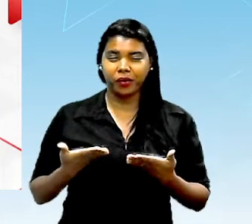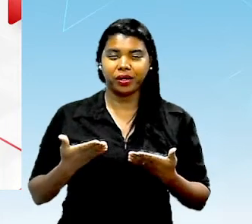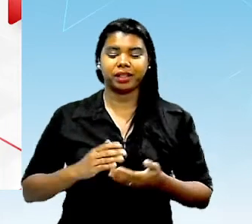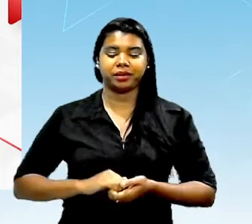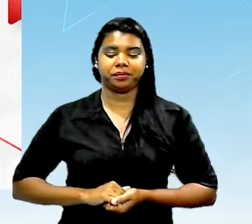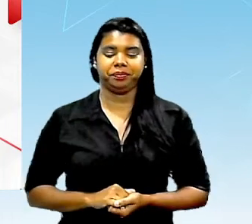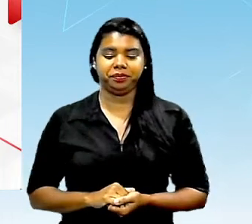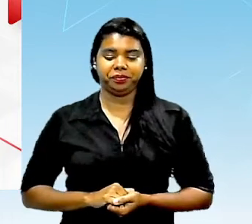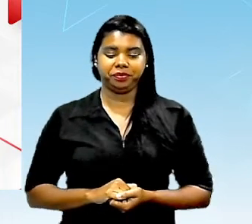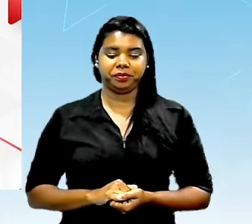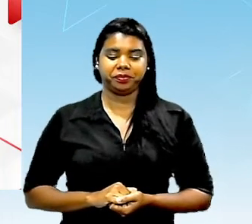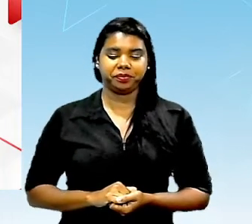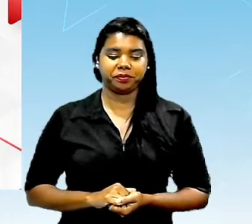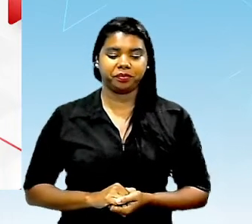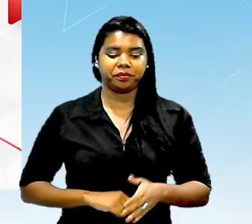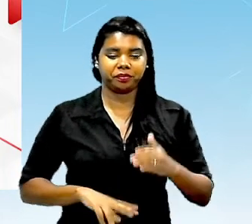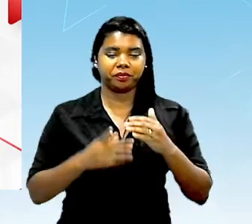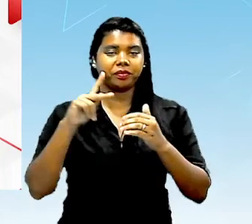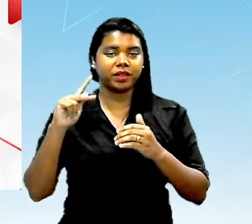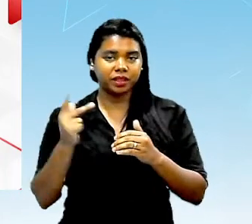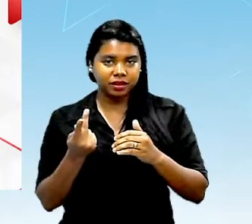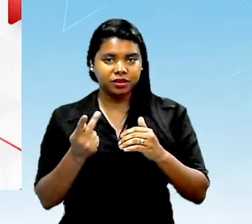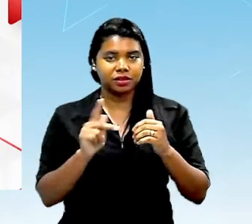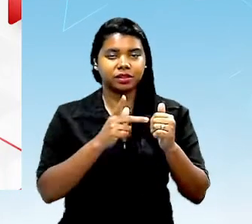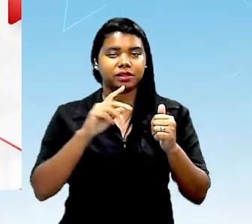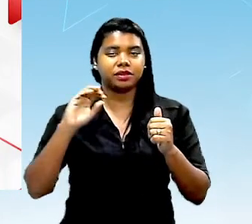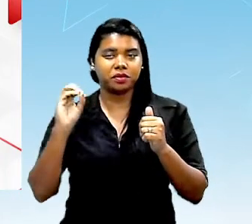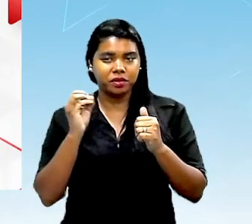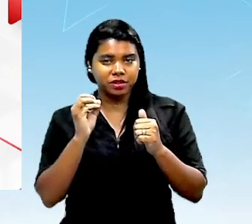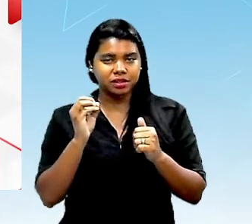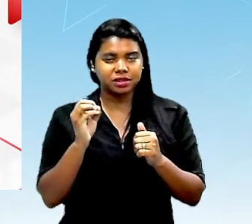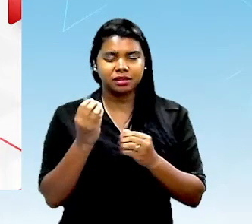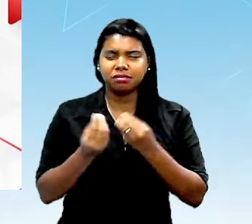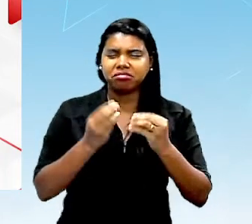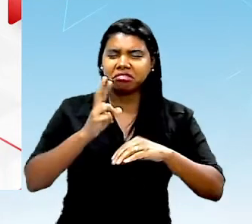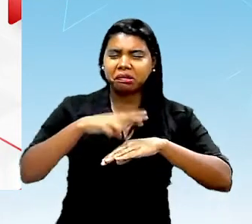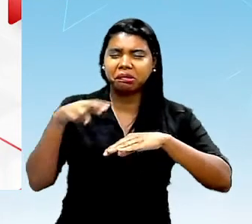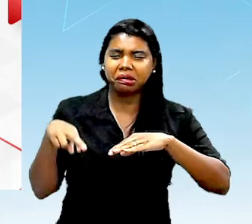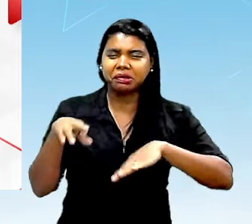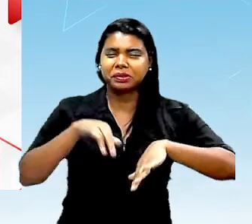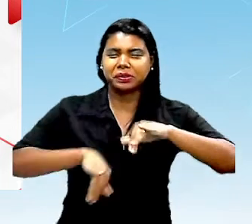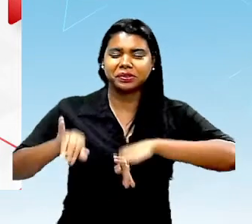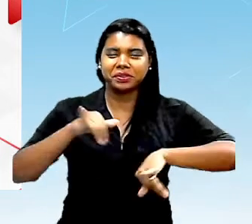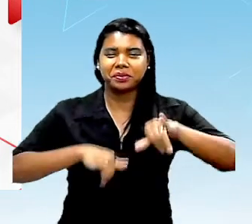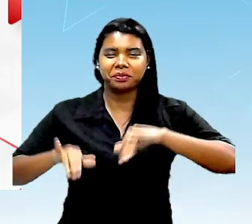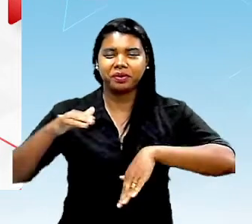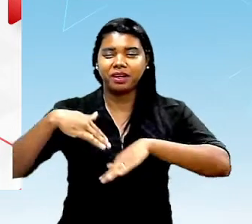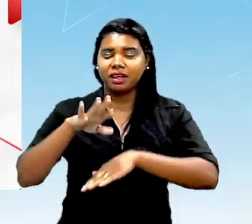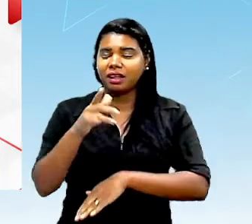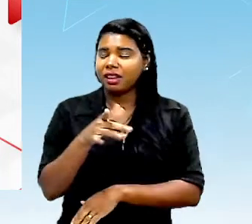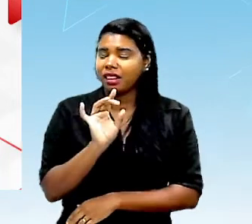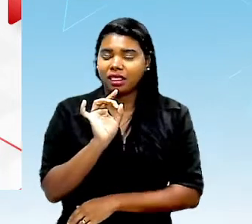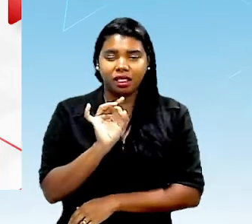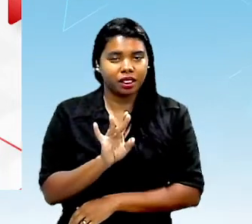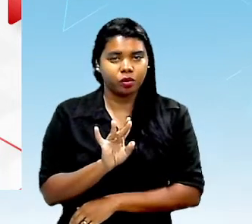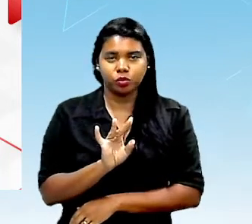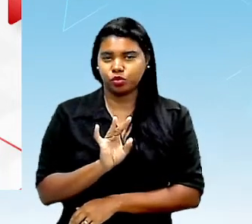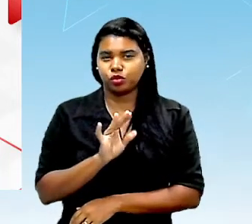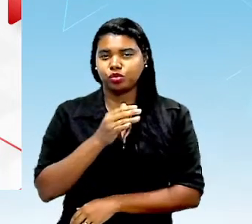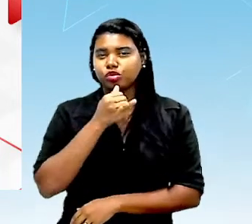a ser hidrogênio com oxigênio essa é uma forma de ter uma reação química mas não só isso